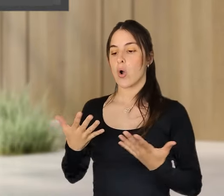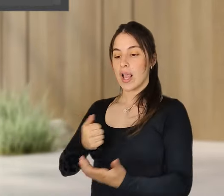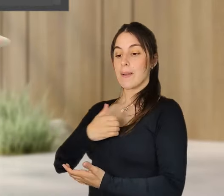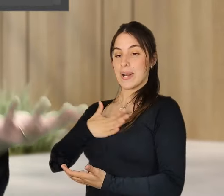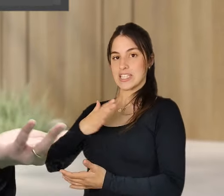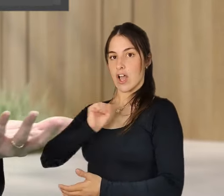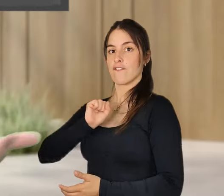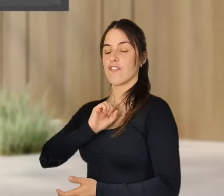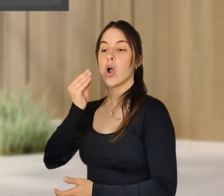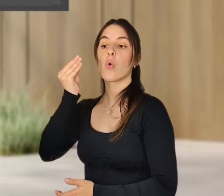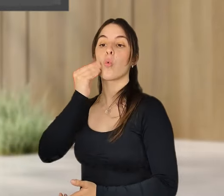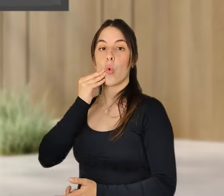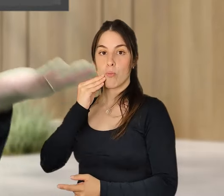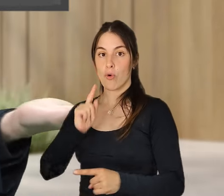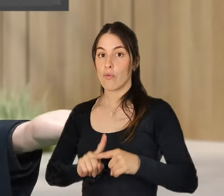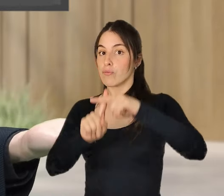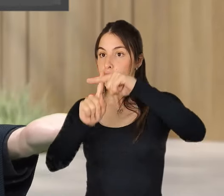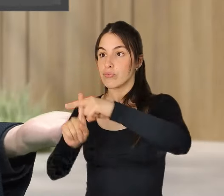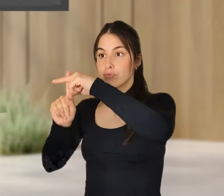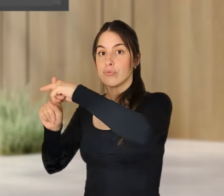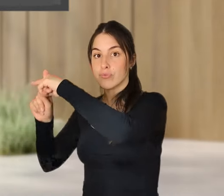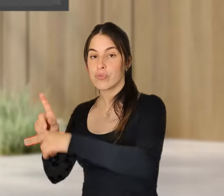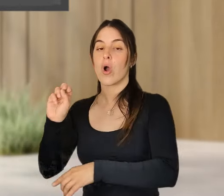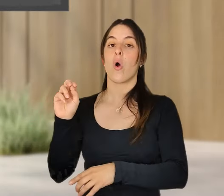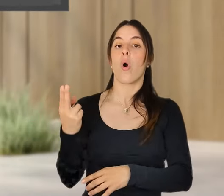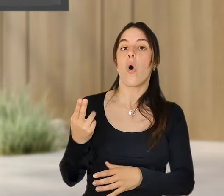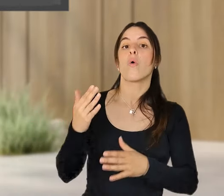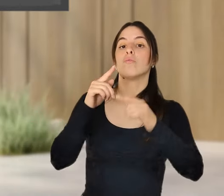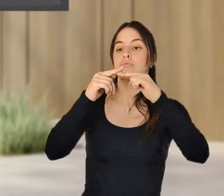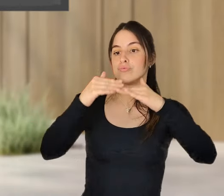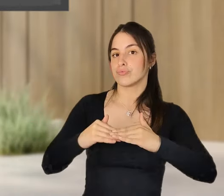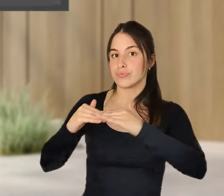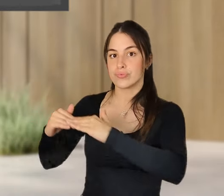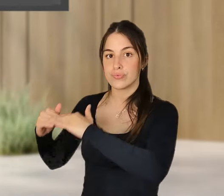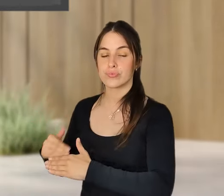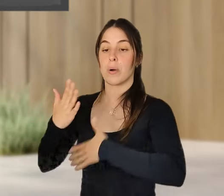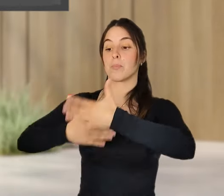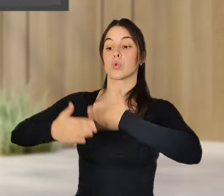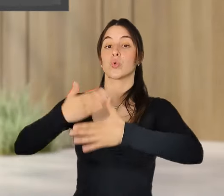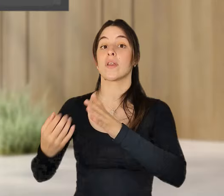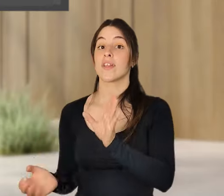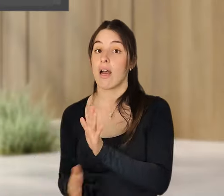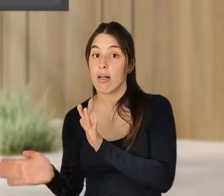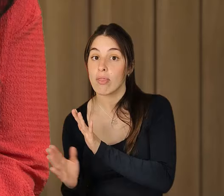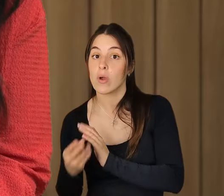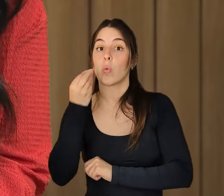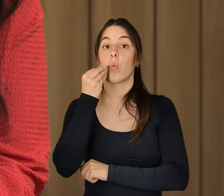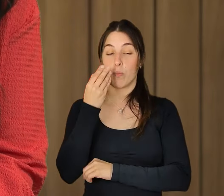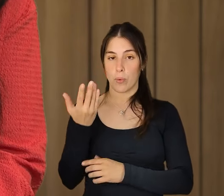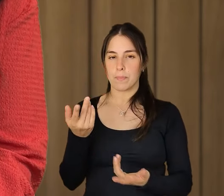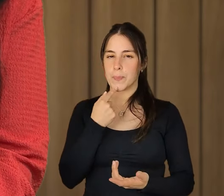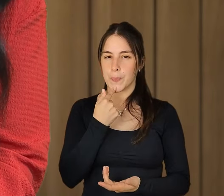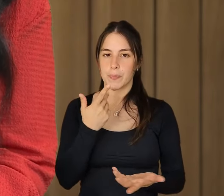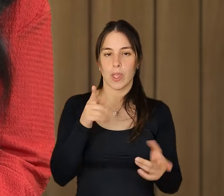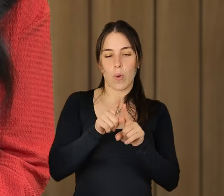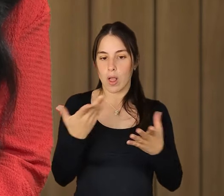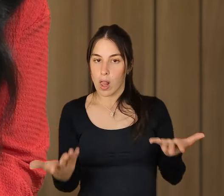para sempre conciliar o que é é o benefício para os trabalhadores e o lado da produtividade e o lado da organização do trabalho. Claro.